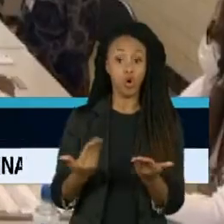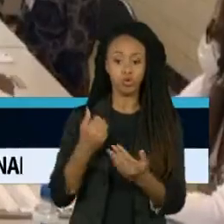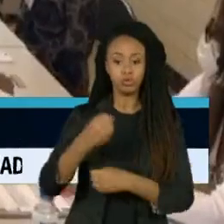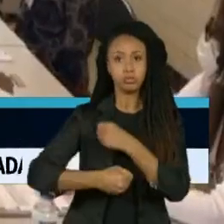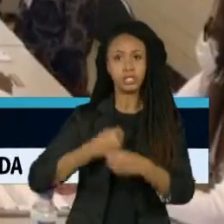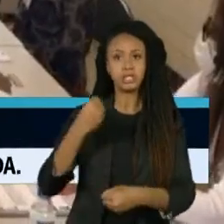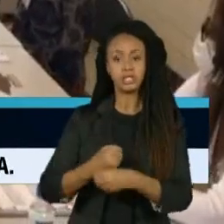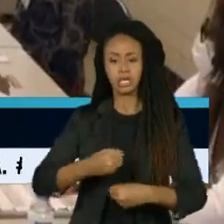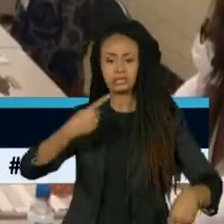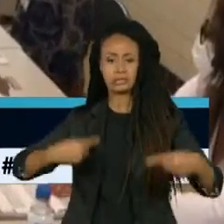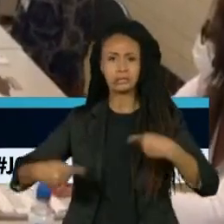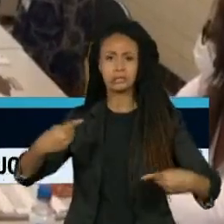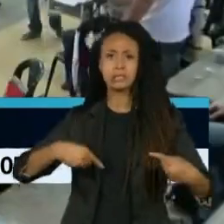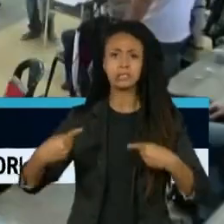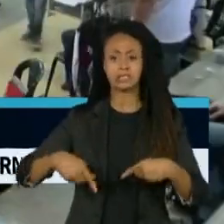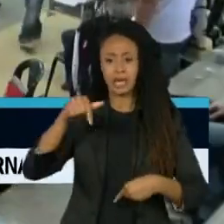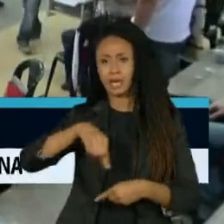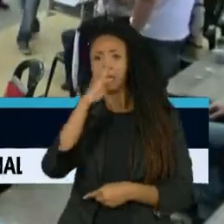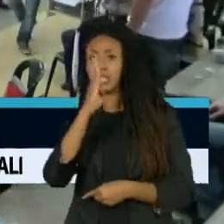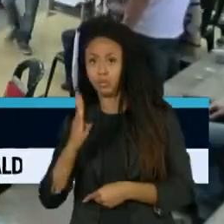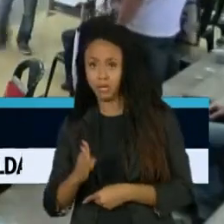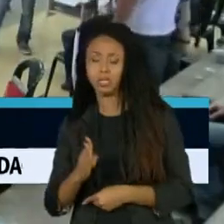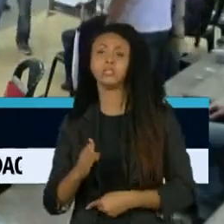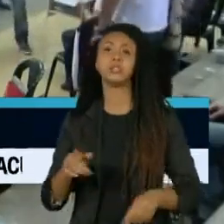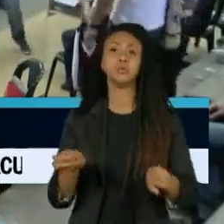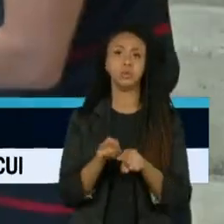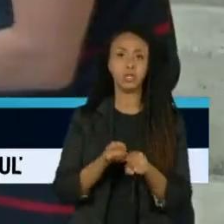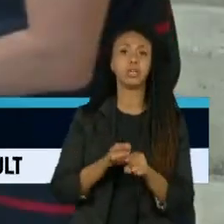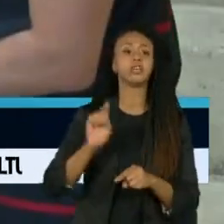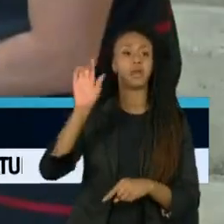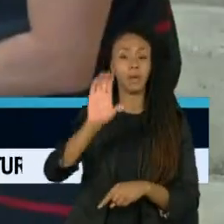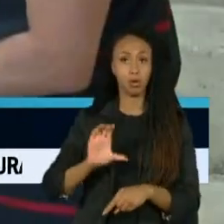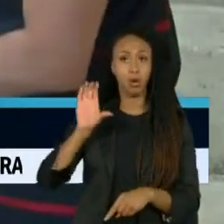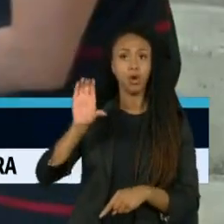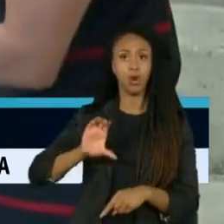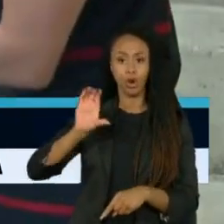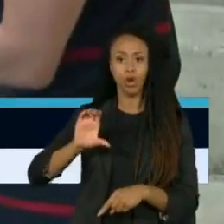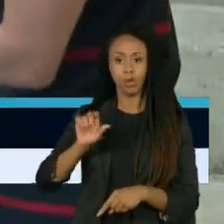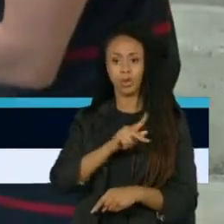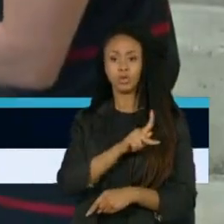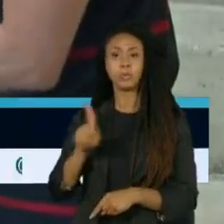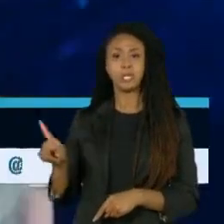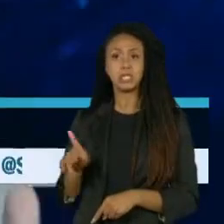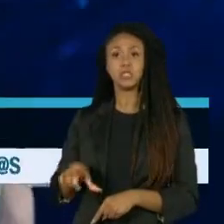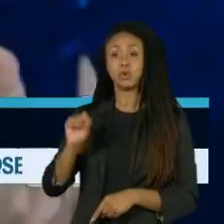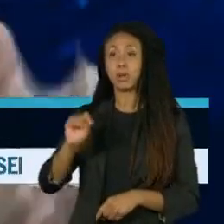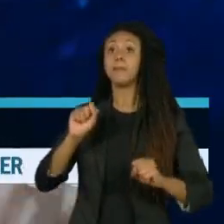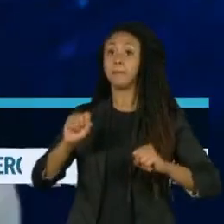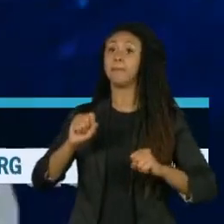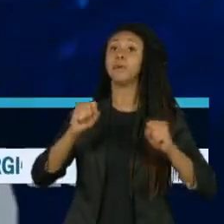com disputas presidenciais no Brasil e Colômbia, pode reconfigurar a geopolítica da região.